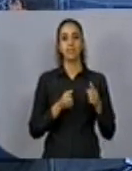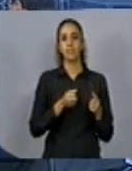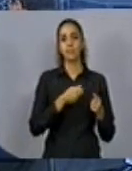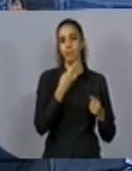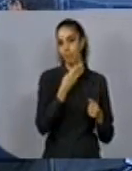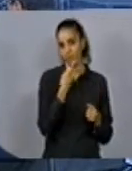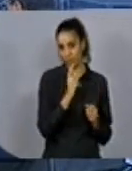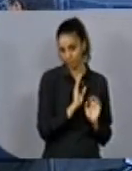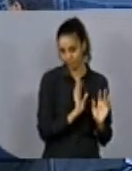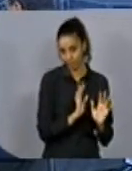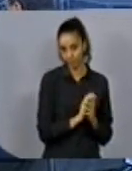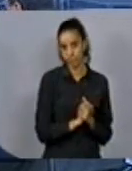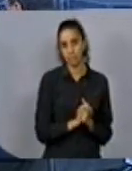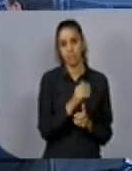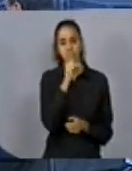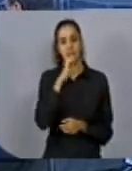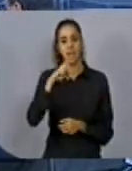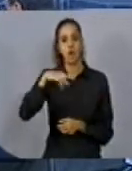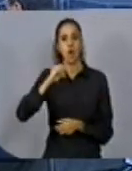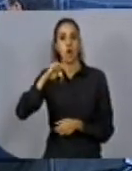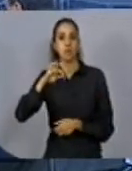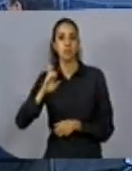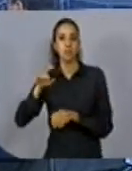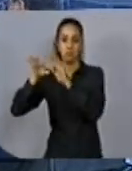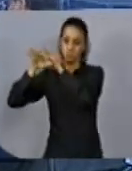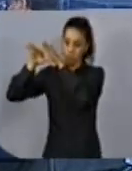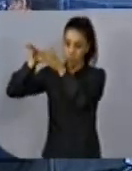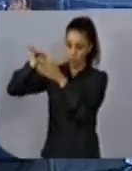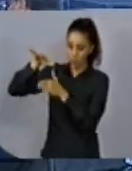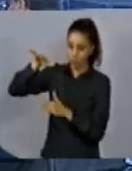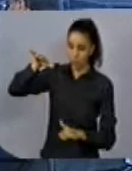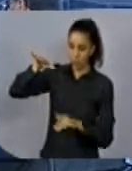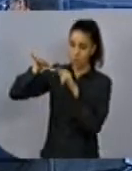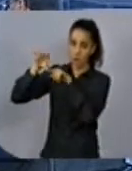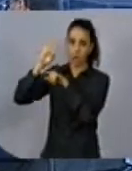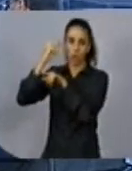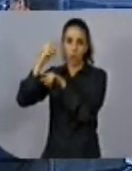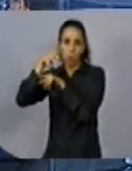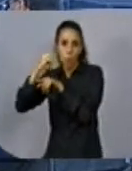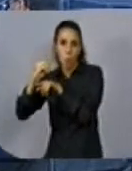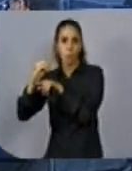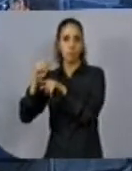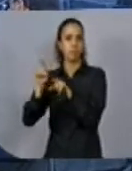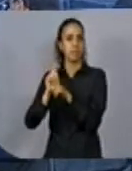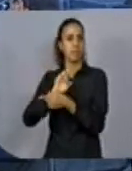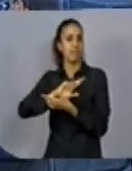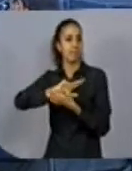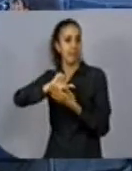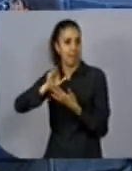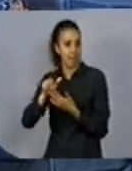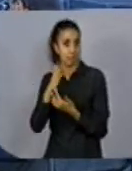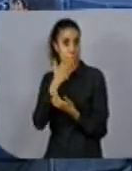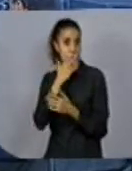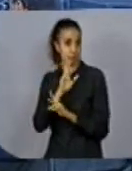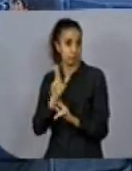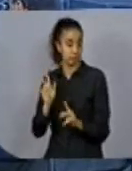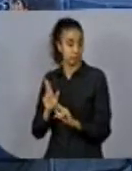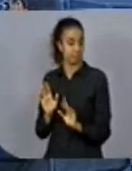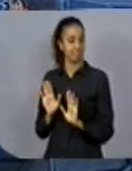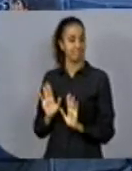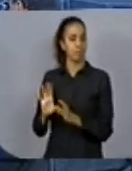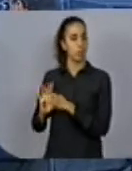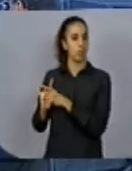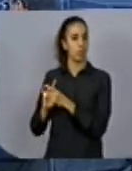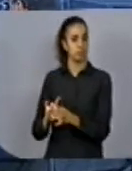não é? As encostas inclinadas, os topos de morro, as bordas de tabuleiro, então essa questão da possibilidade